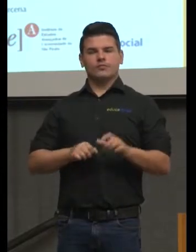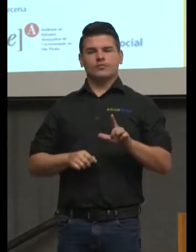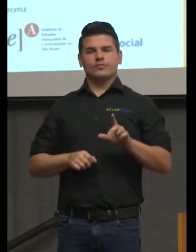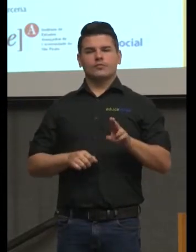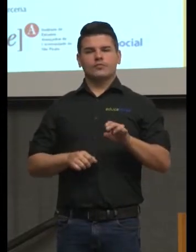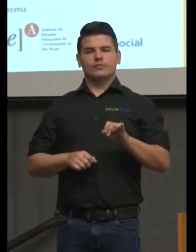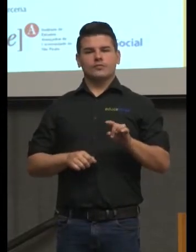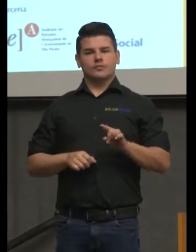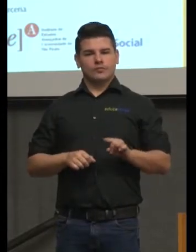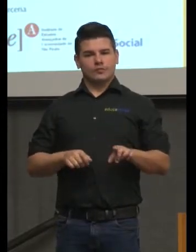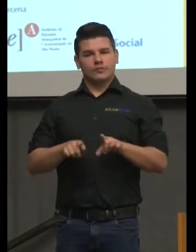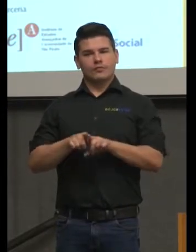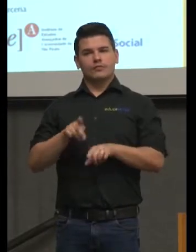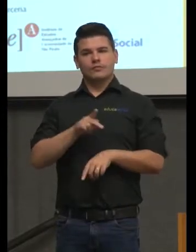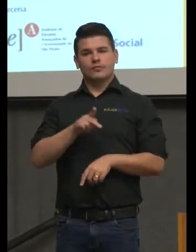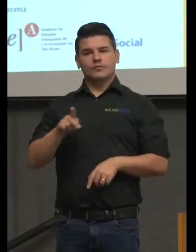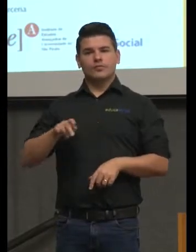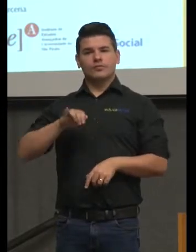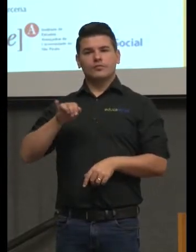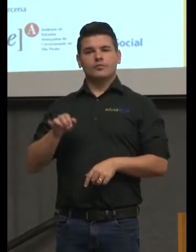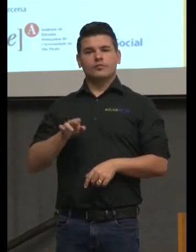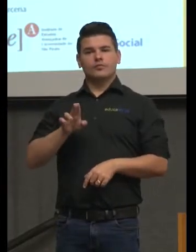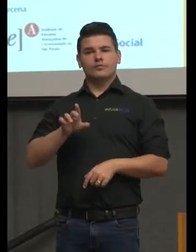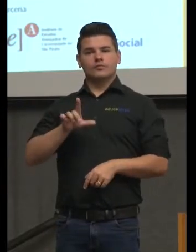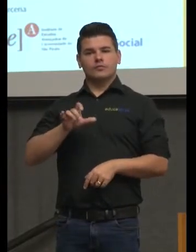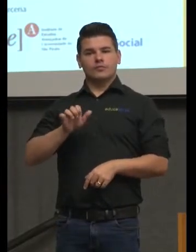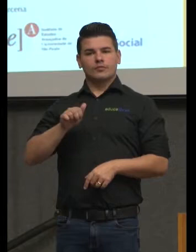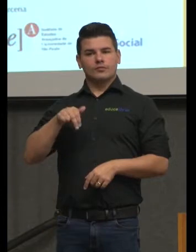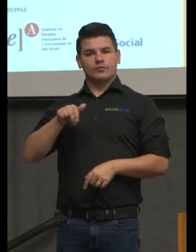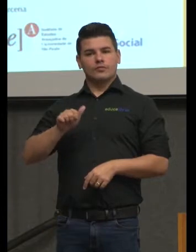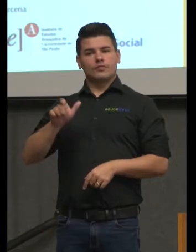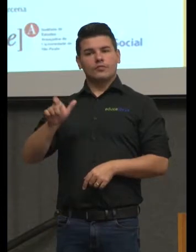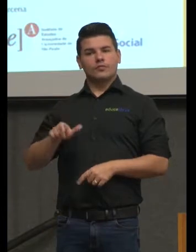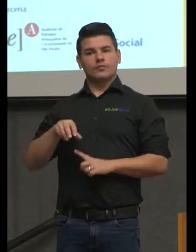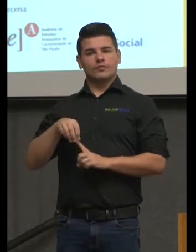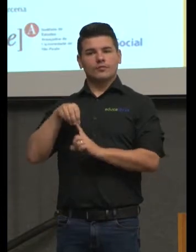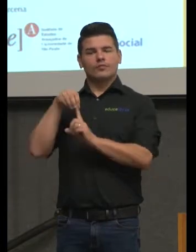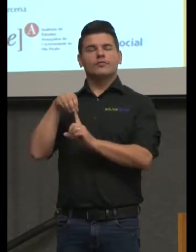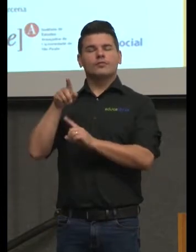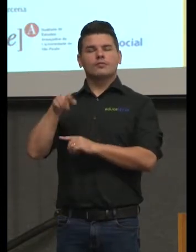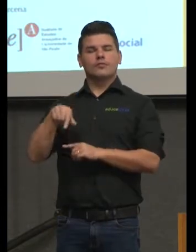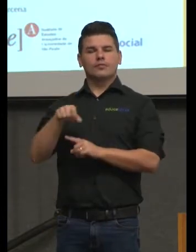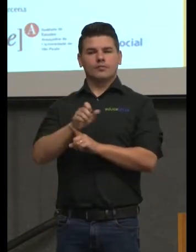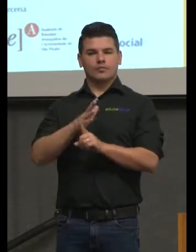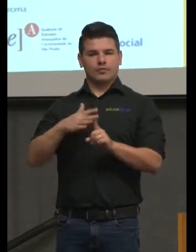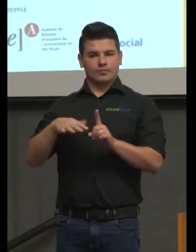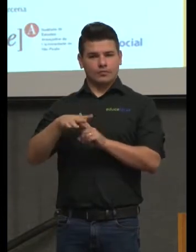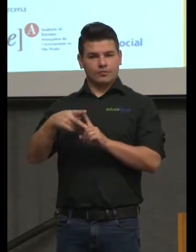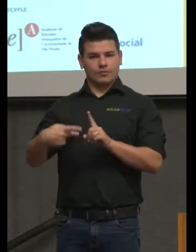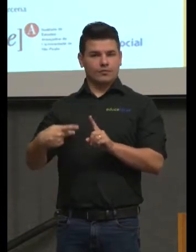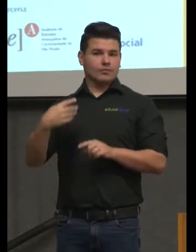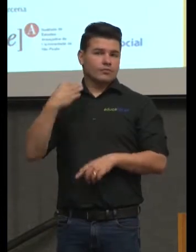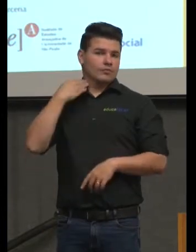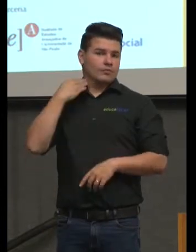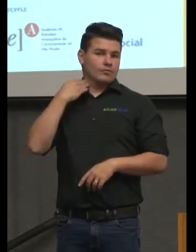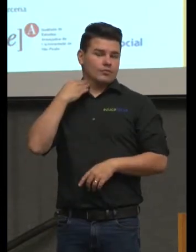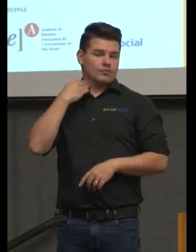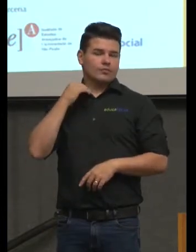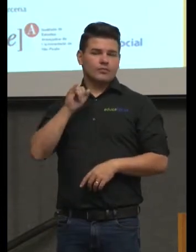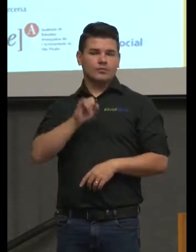A professora Juliana, que representa o Itaú Social, aqui nessa abertura.